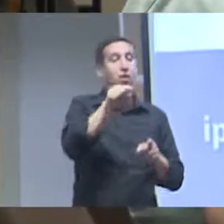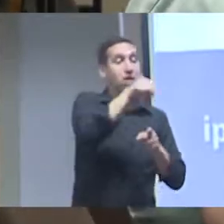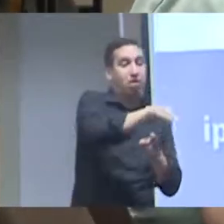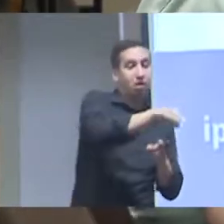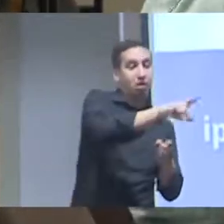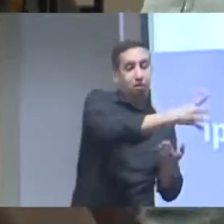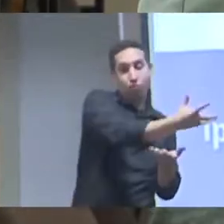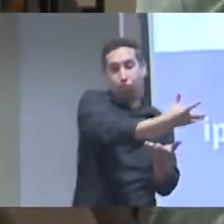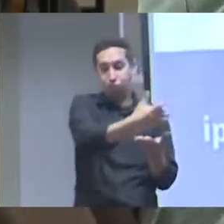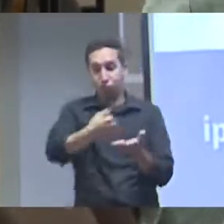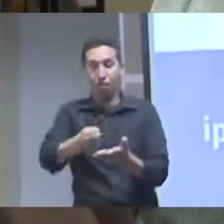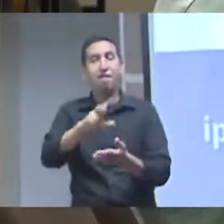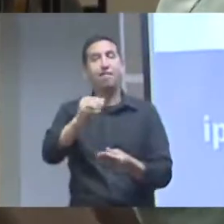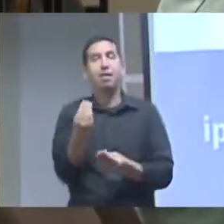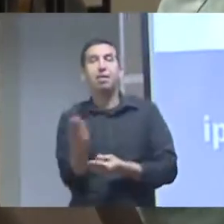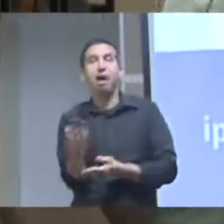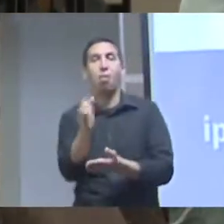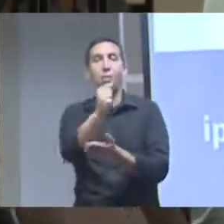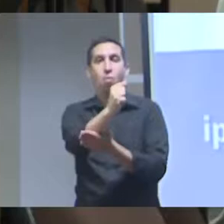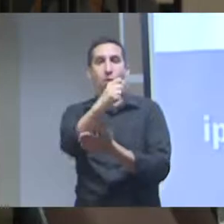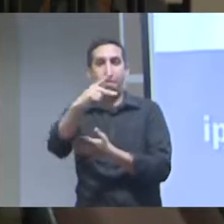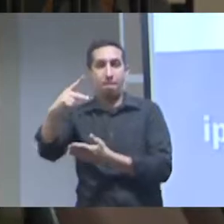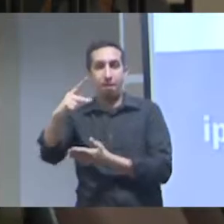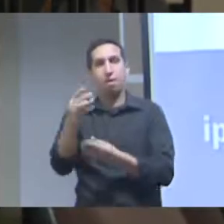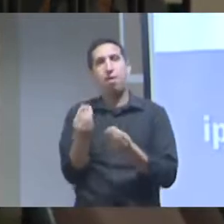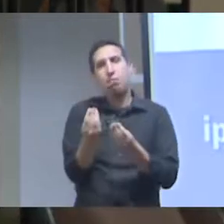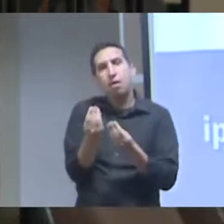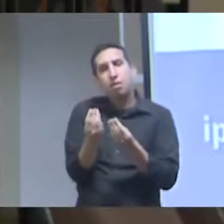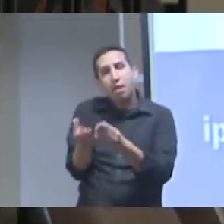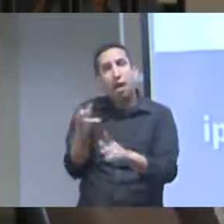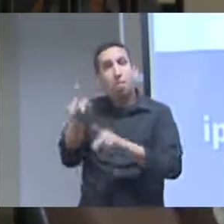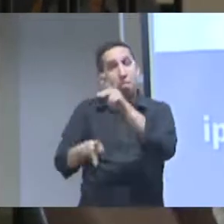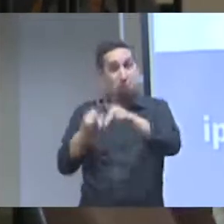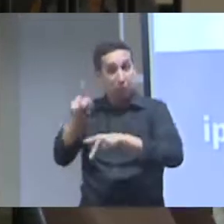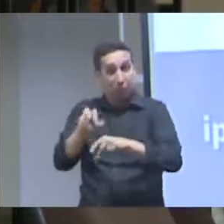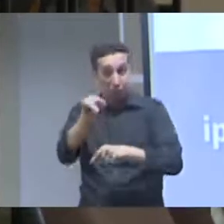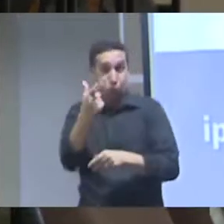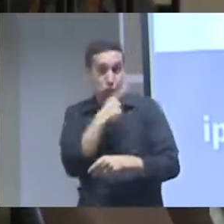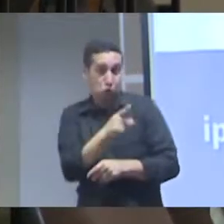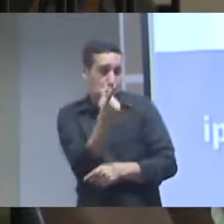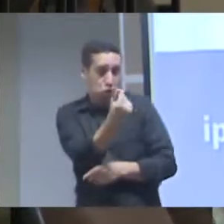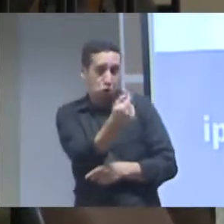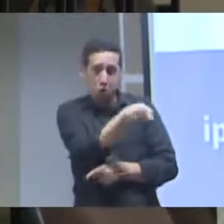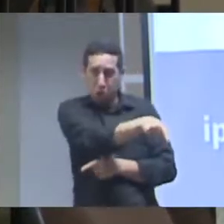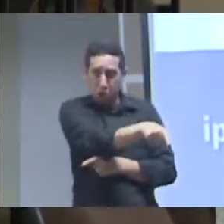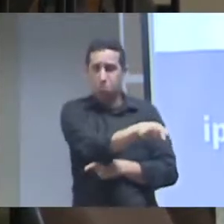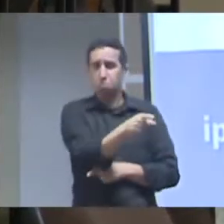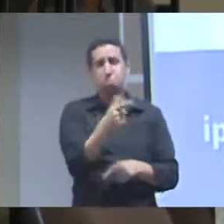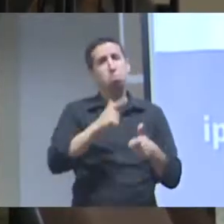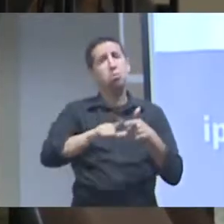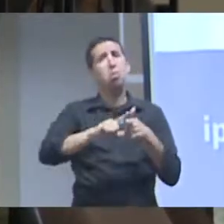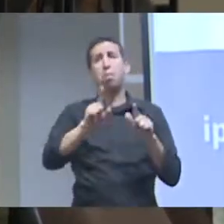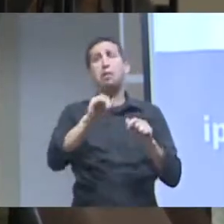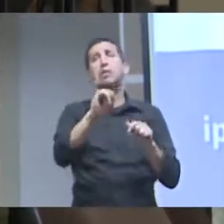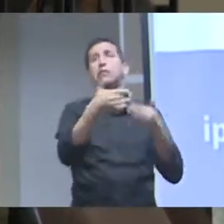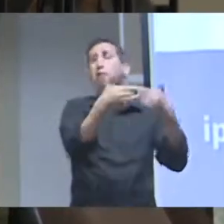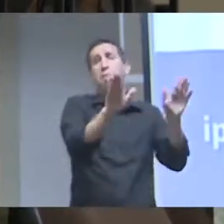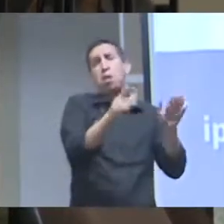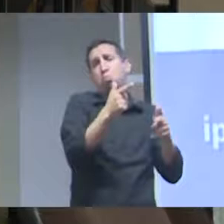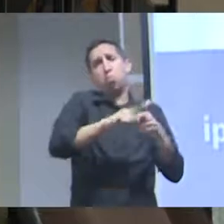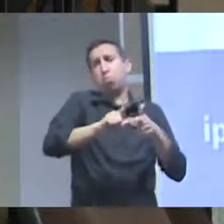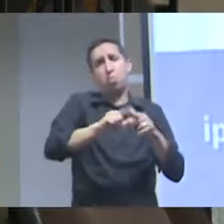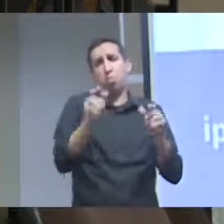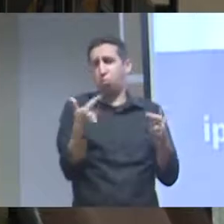fazer iniciativas por exemplo pode ter uma startup que vai pegar aqueles dados do ônibus e oferecer um aplicativo para a